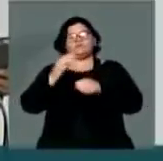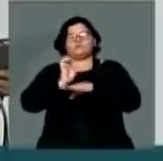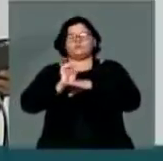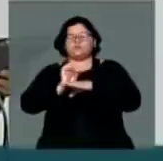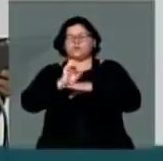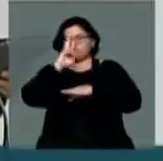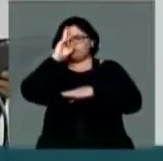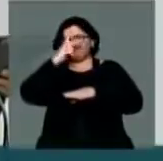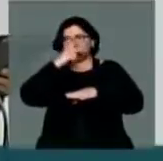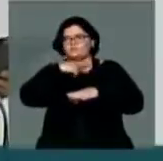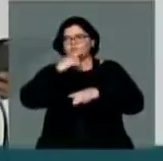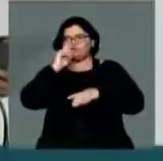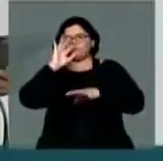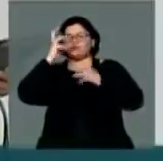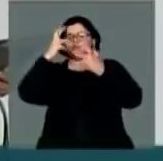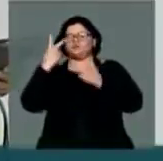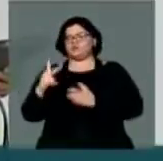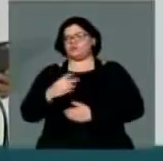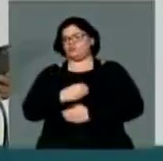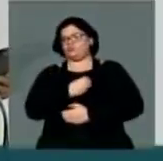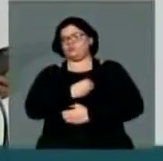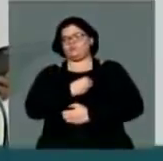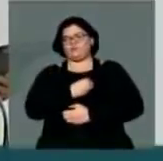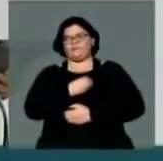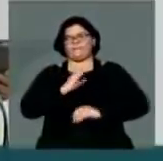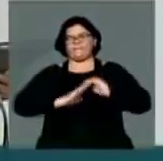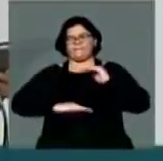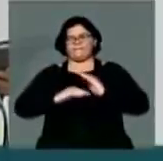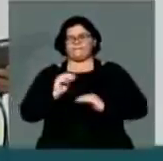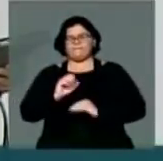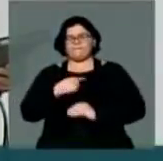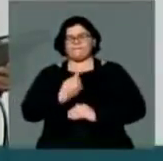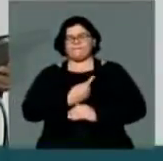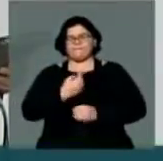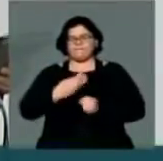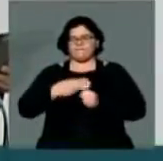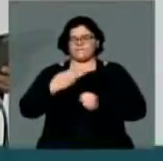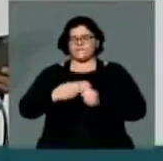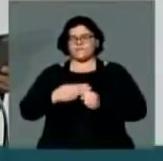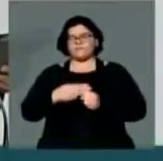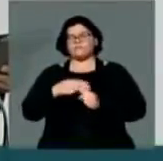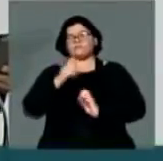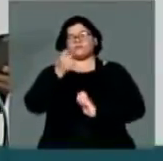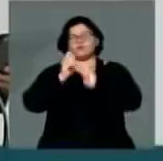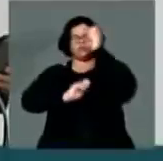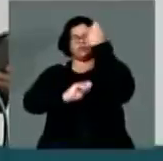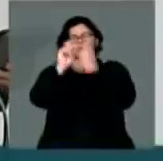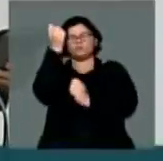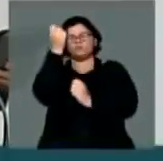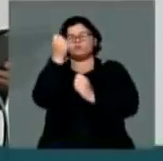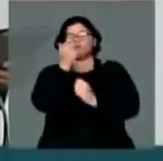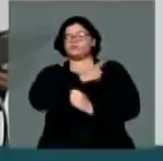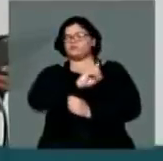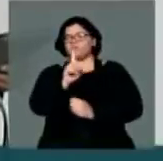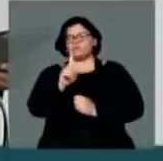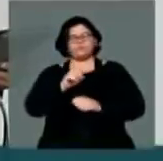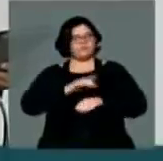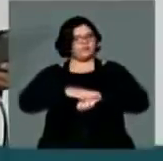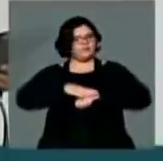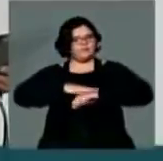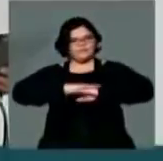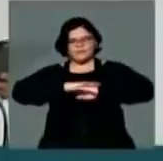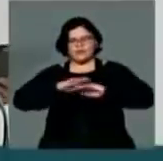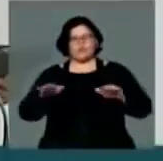desenvolvimento sustentável. Os nossos municípios e a nossa indústria já não mais conseguem sobreviver